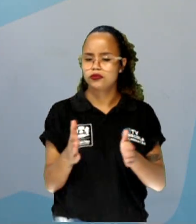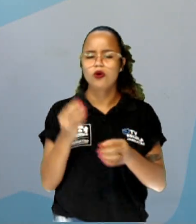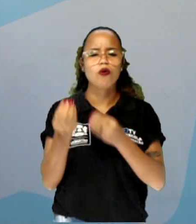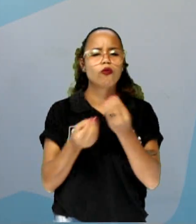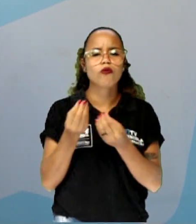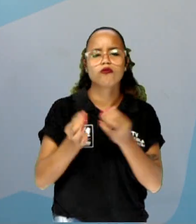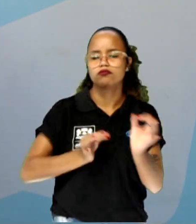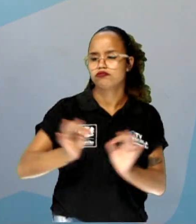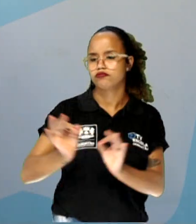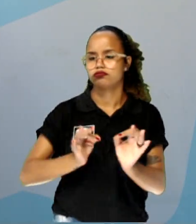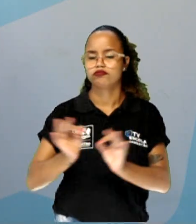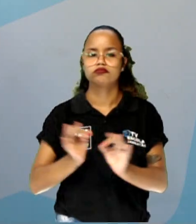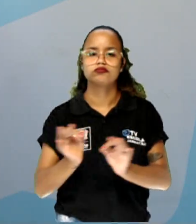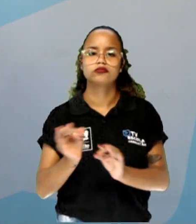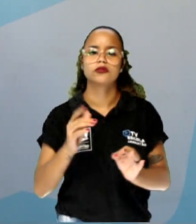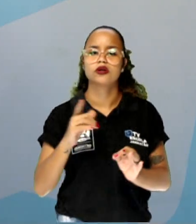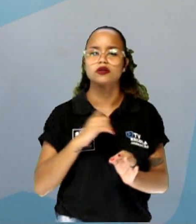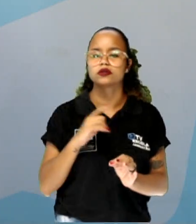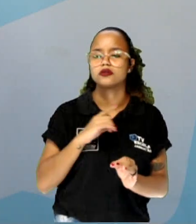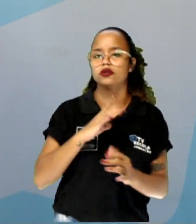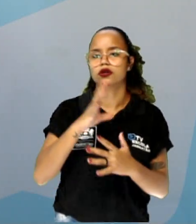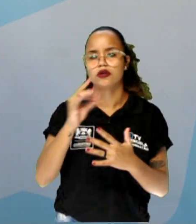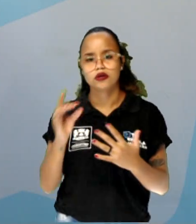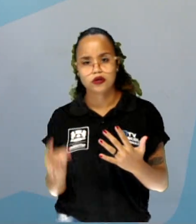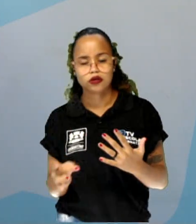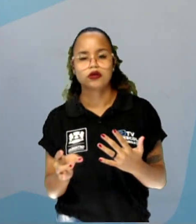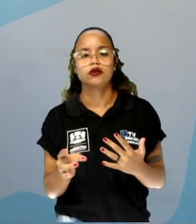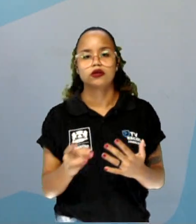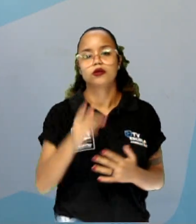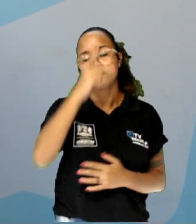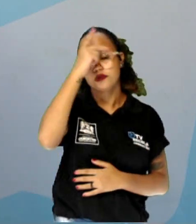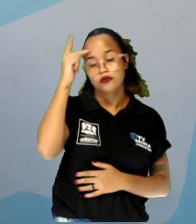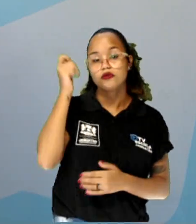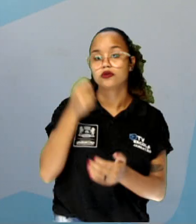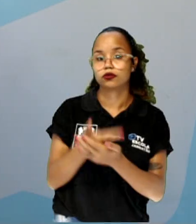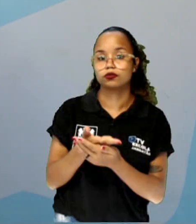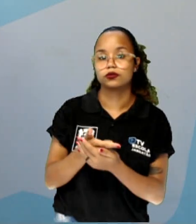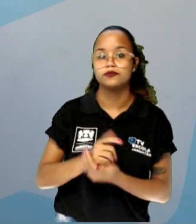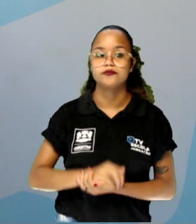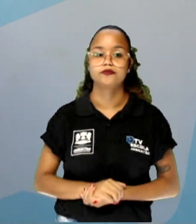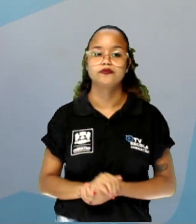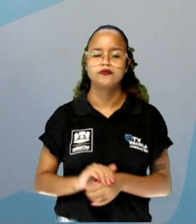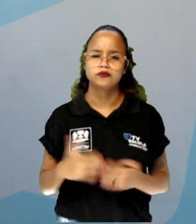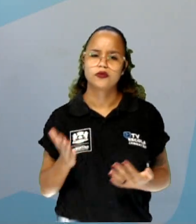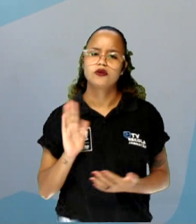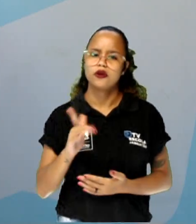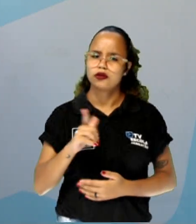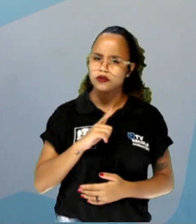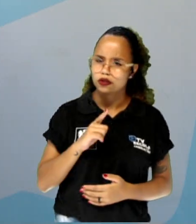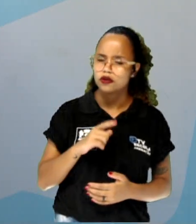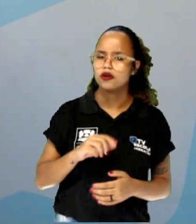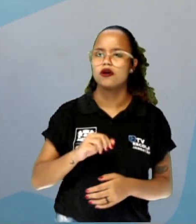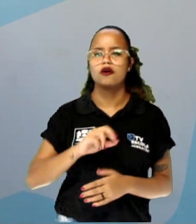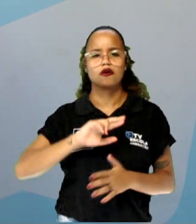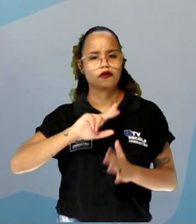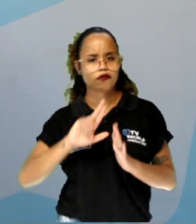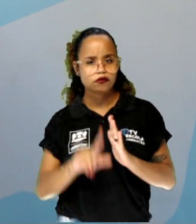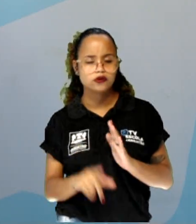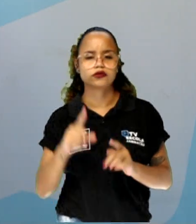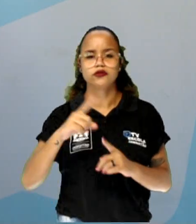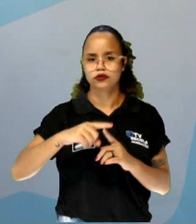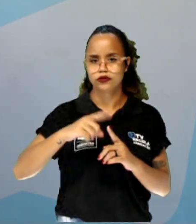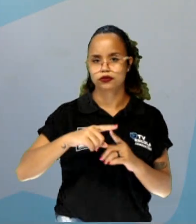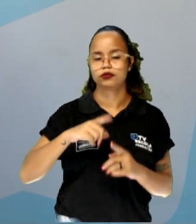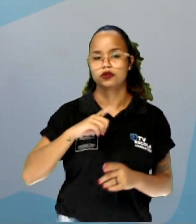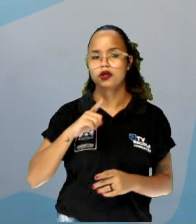organiza para poder atender adequadamente a seus clientes, né? E aí ainda que existam várias marcas do mesmo produto, aquele que tem